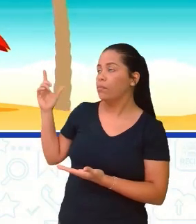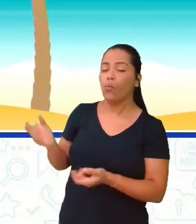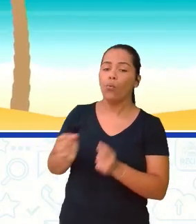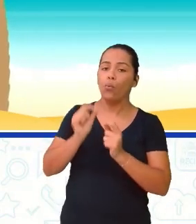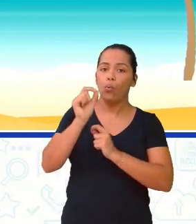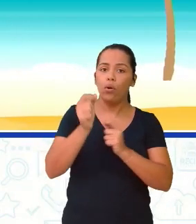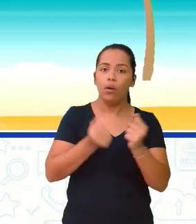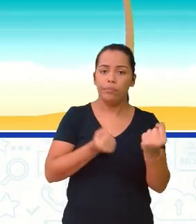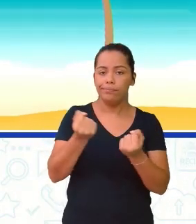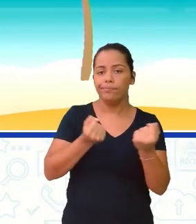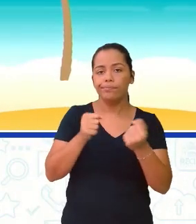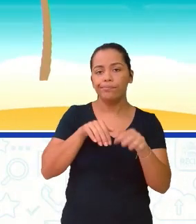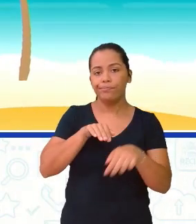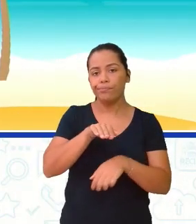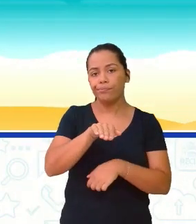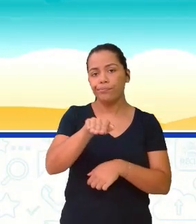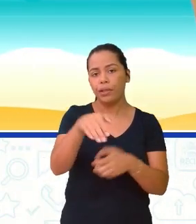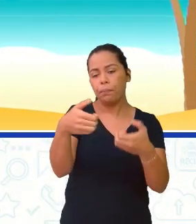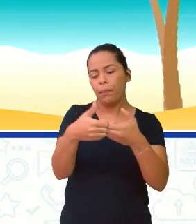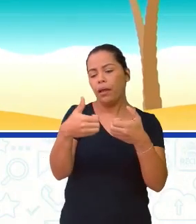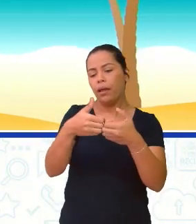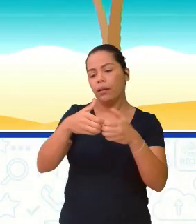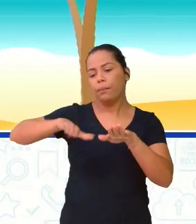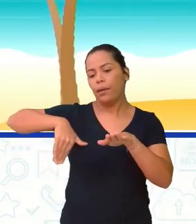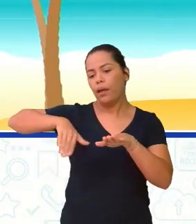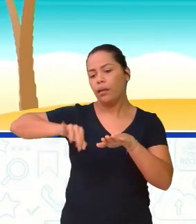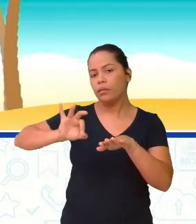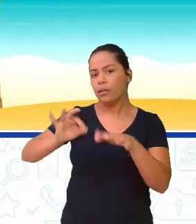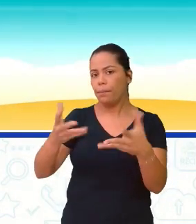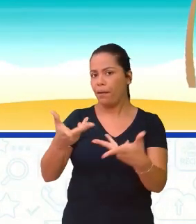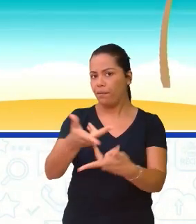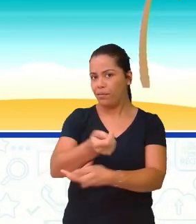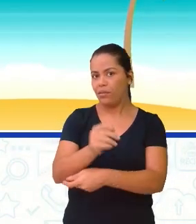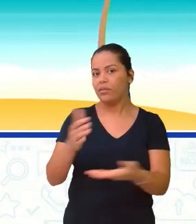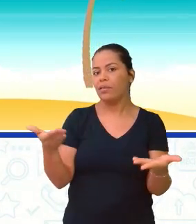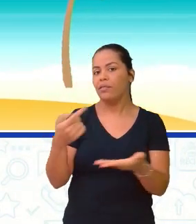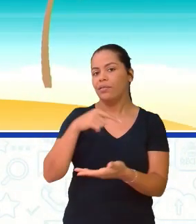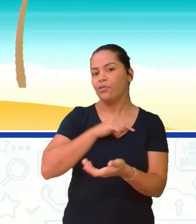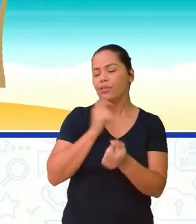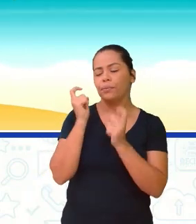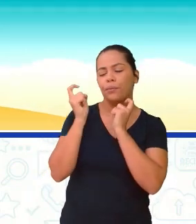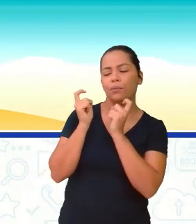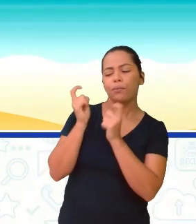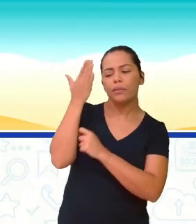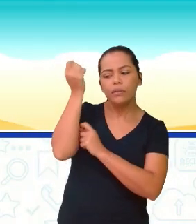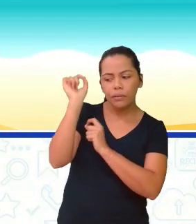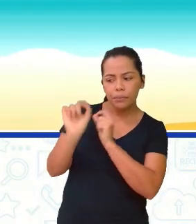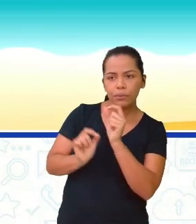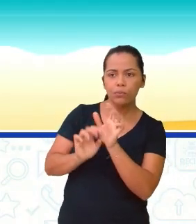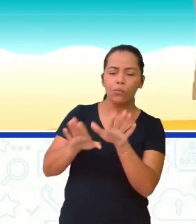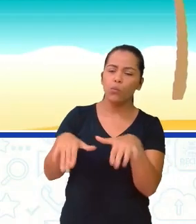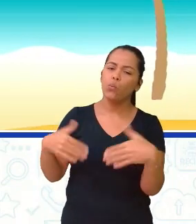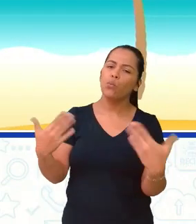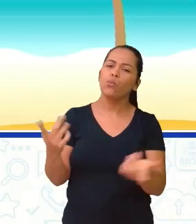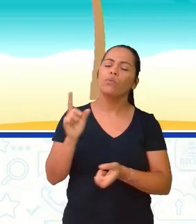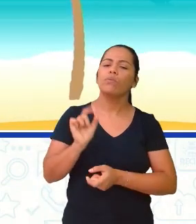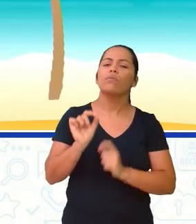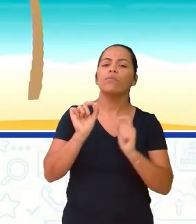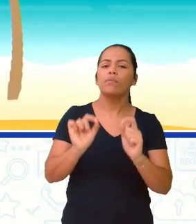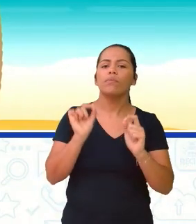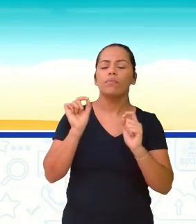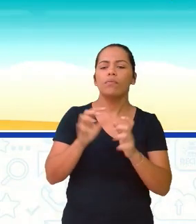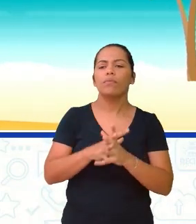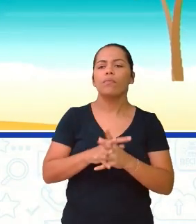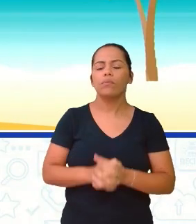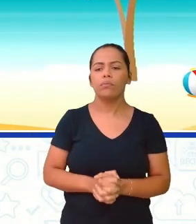aí próximo a uma praia, maravilhosa, e a gente também agora está preocupado em saber qual é a